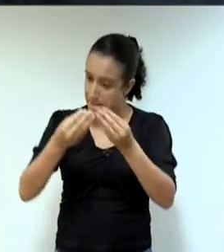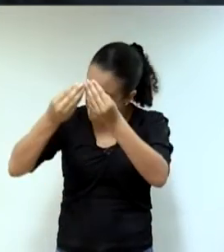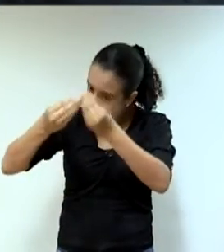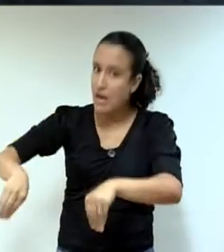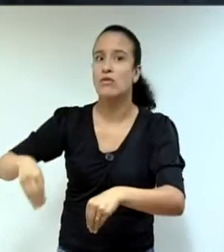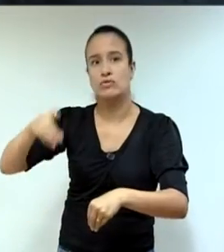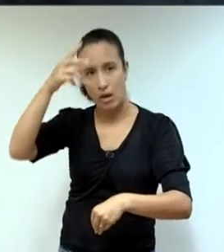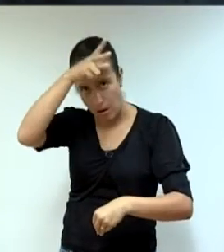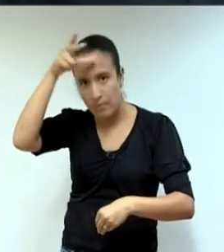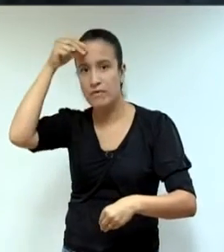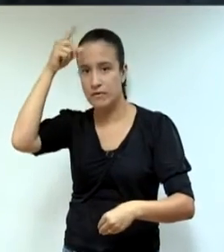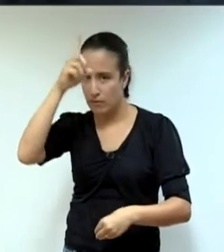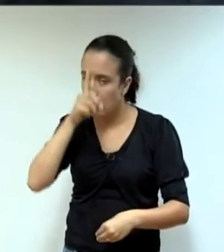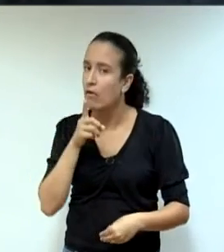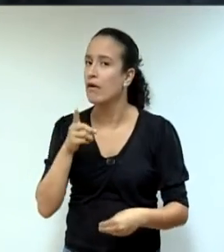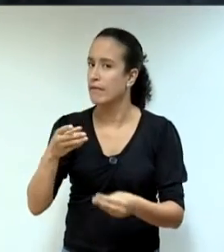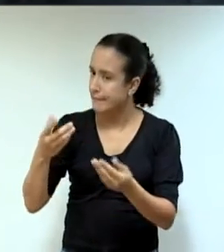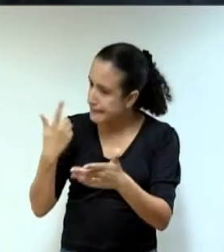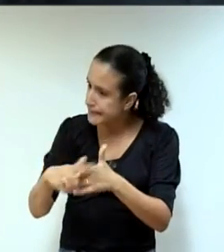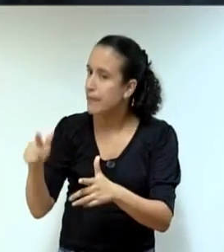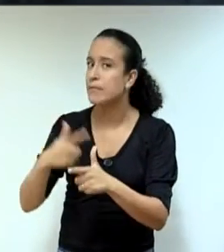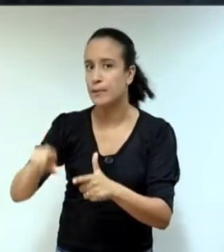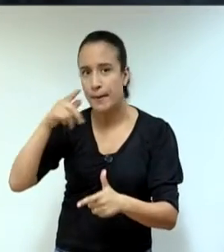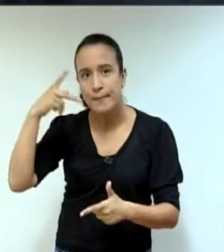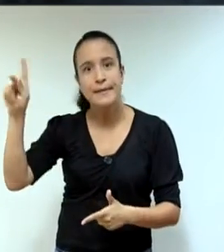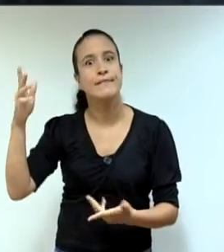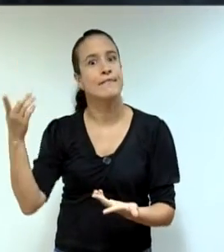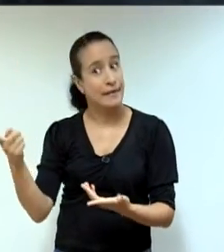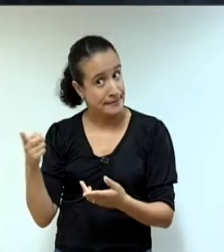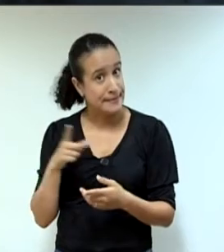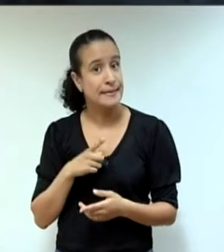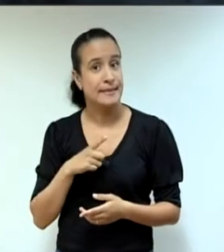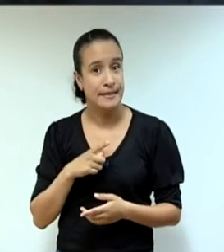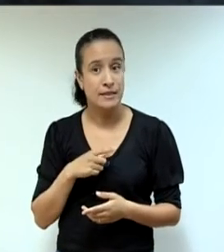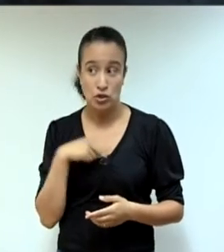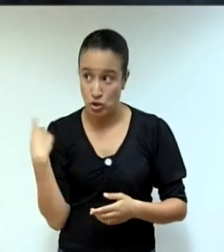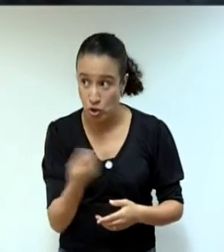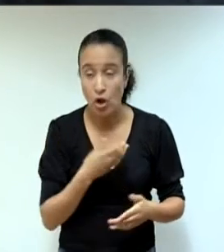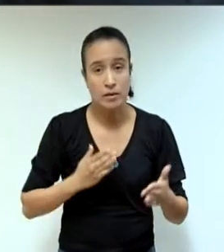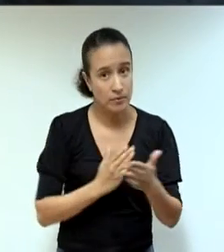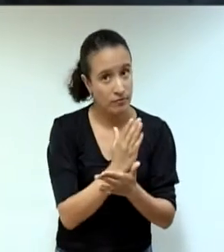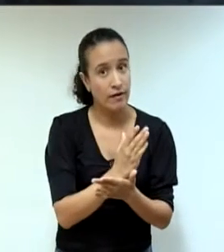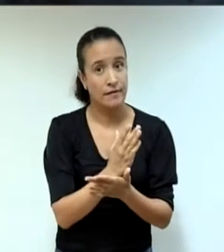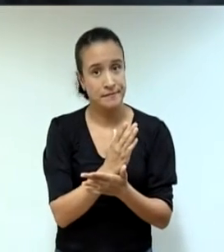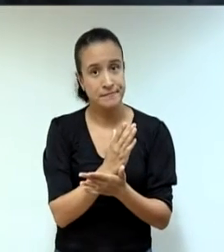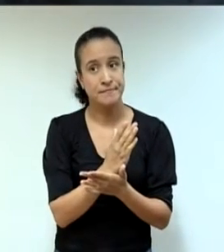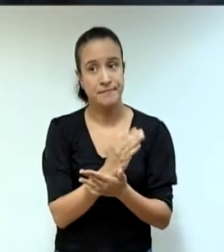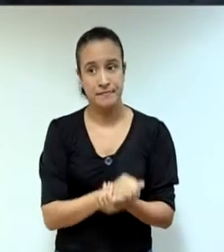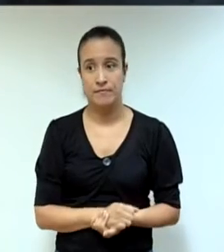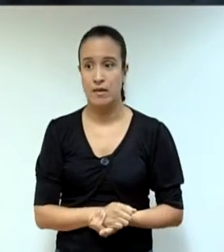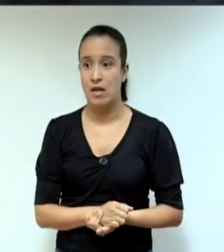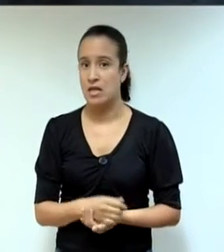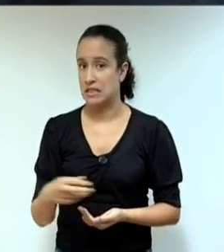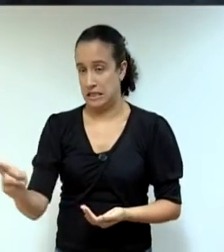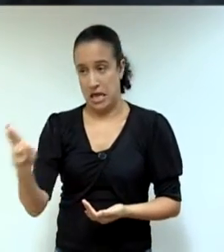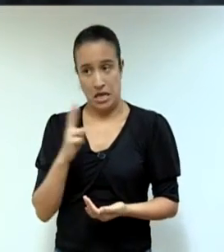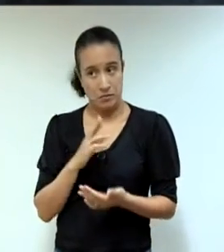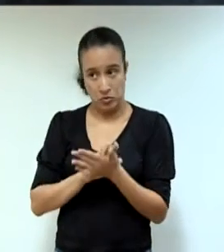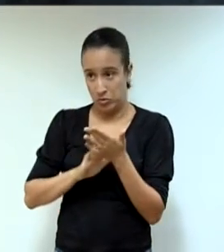grande problema. Eu, da minha parte, sem a resposta de como é que vai ficar